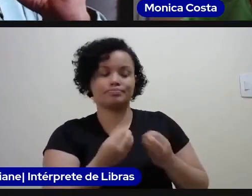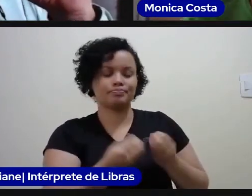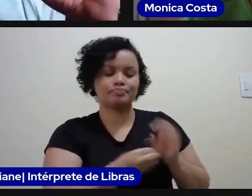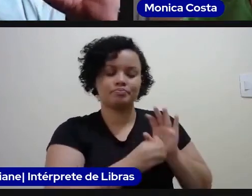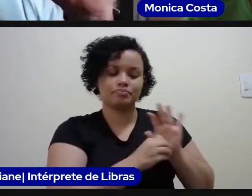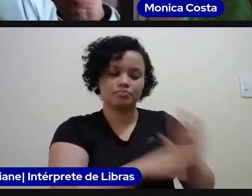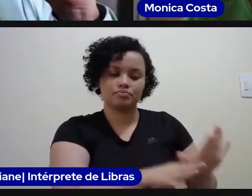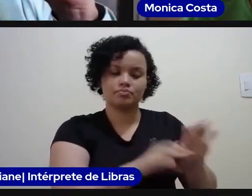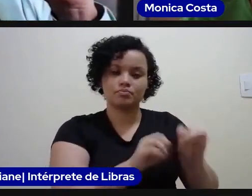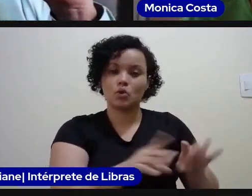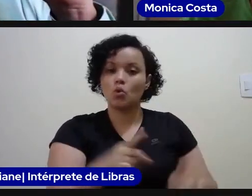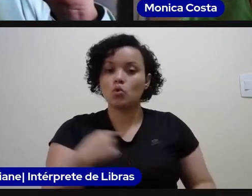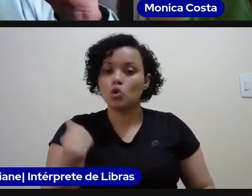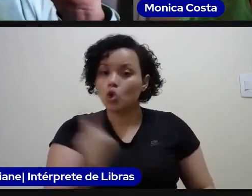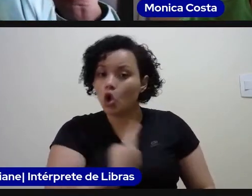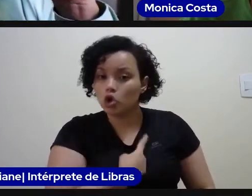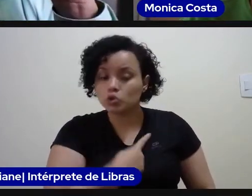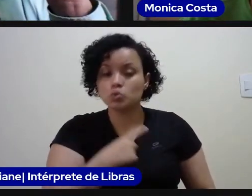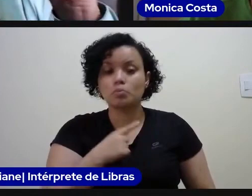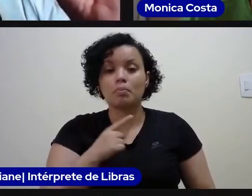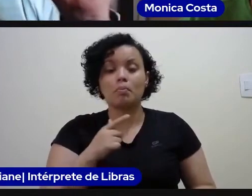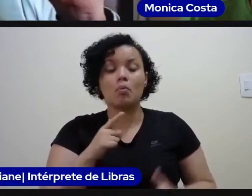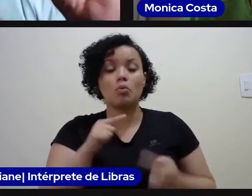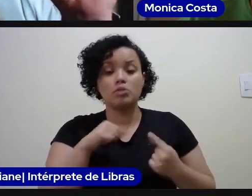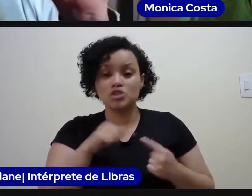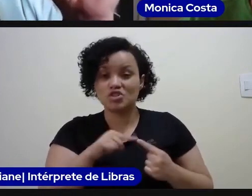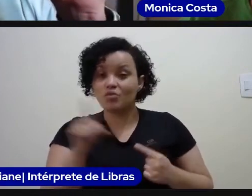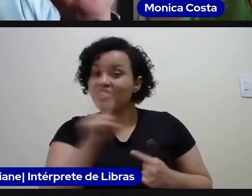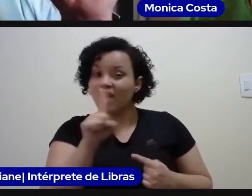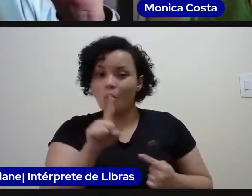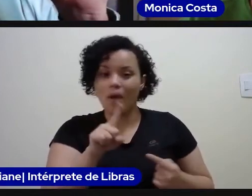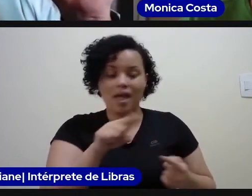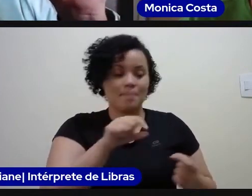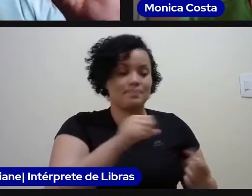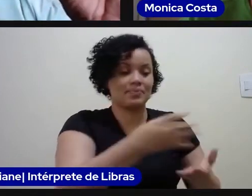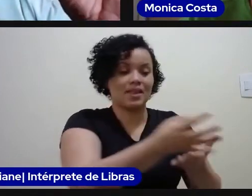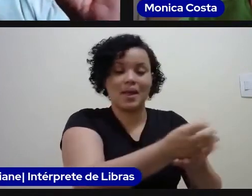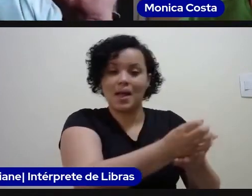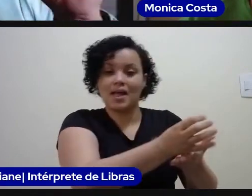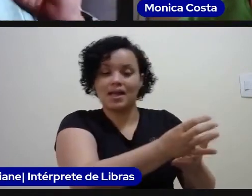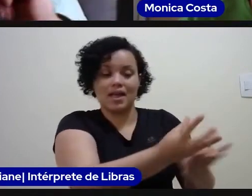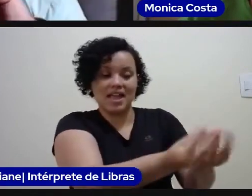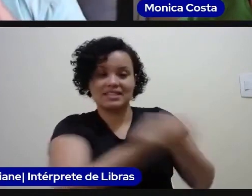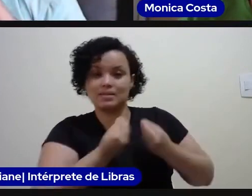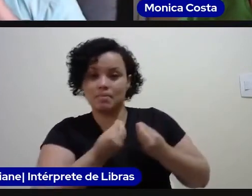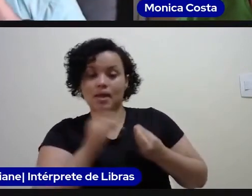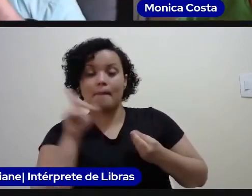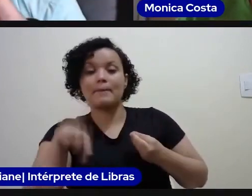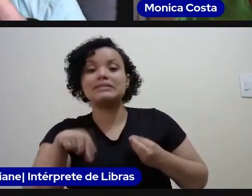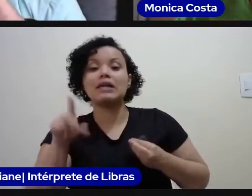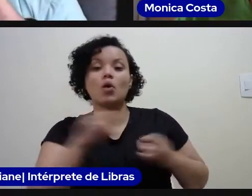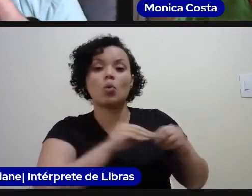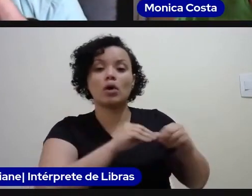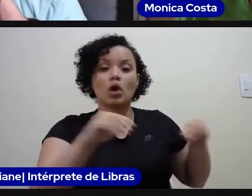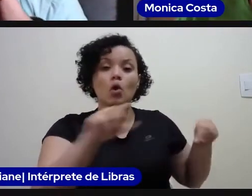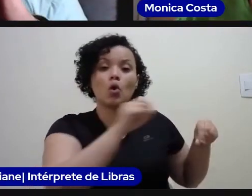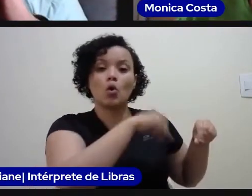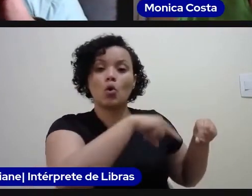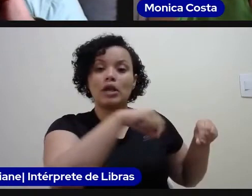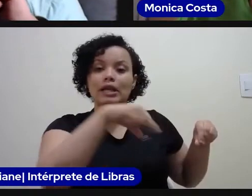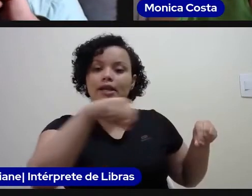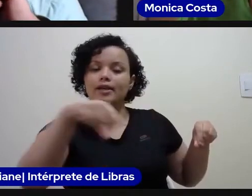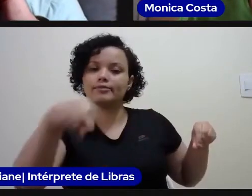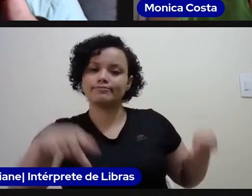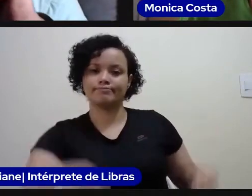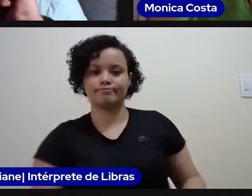semear. Essa é a nossa responsabilidade. Cada um despertará a seu turno para as verdades espirituais, sem que